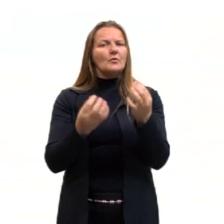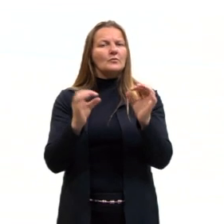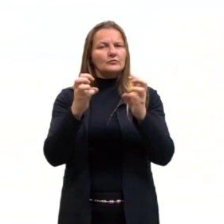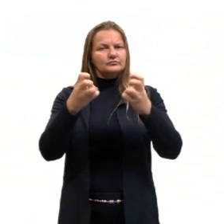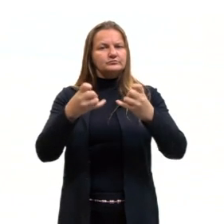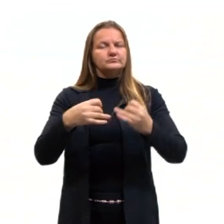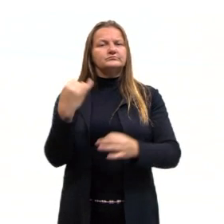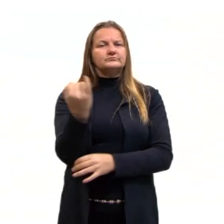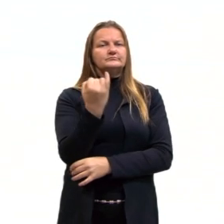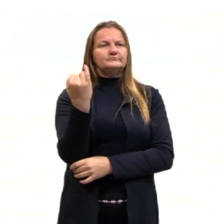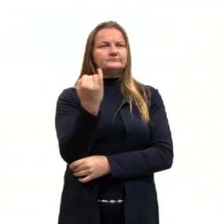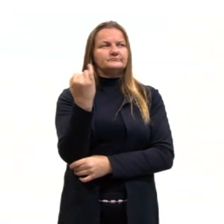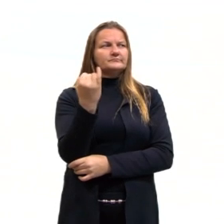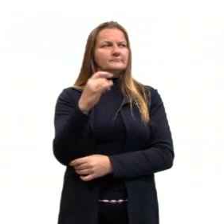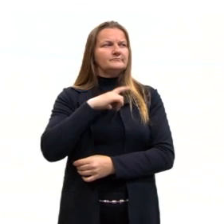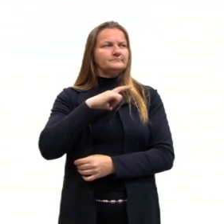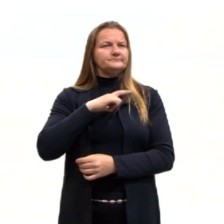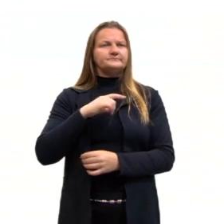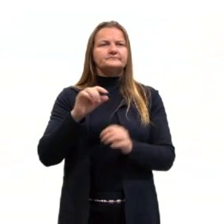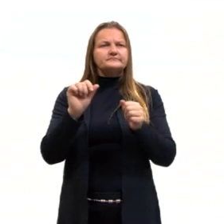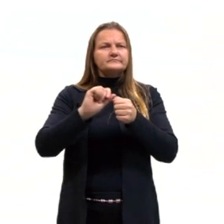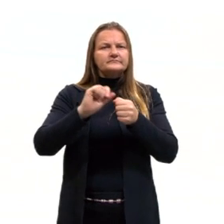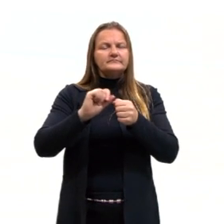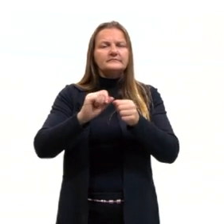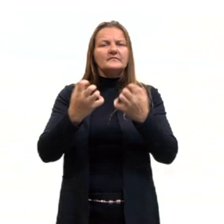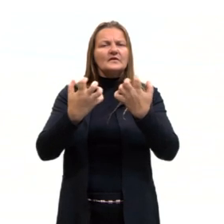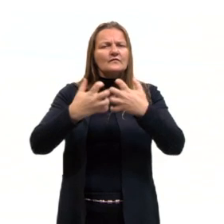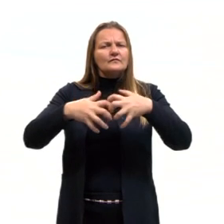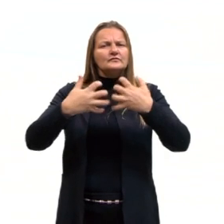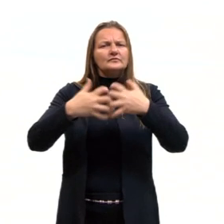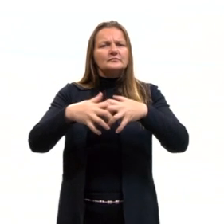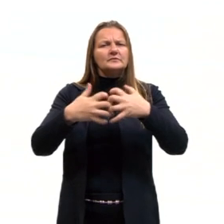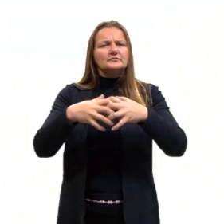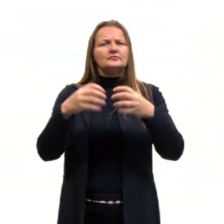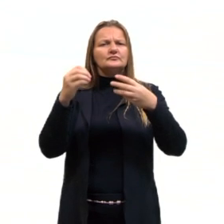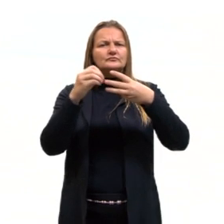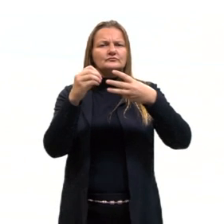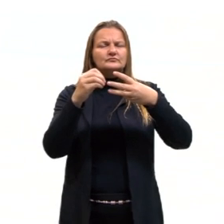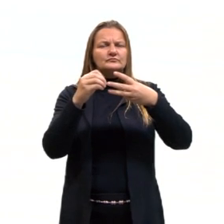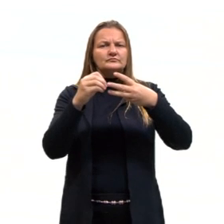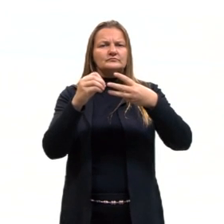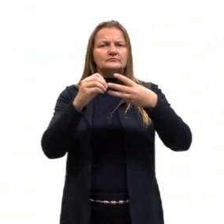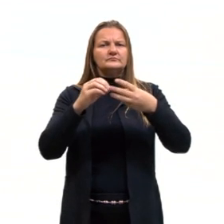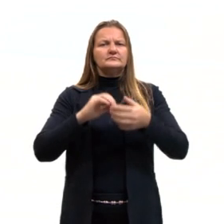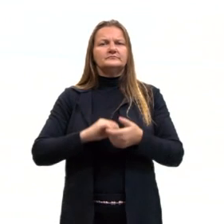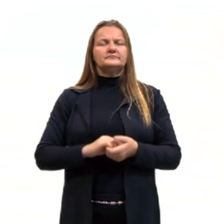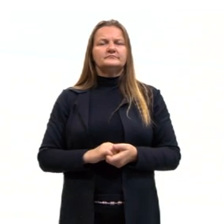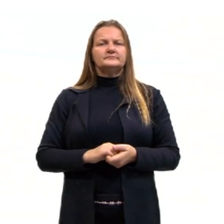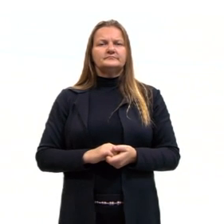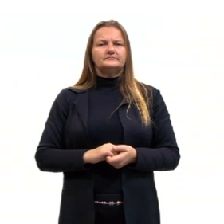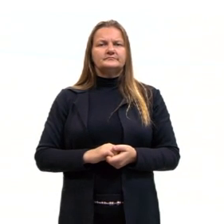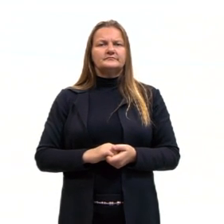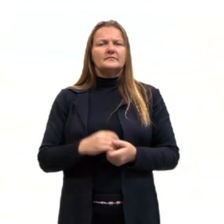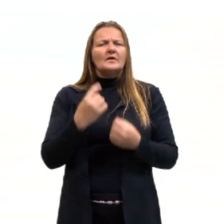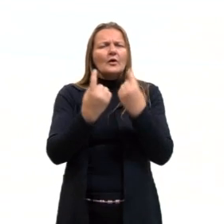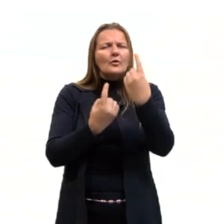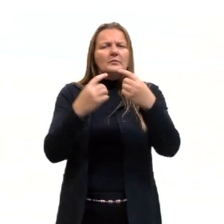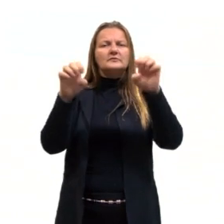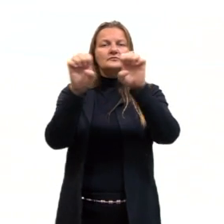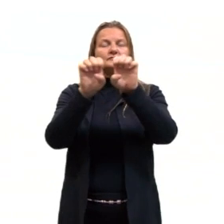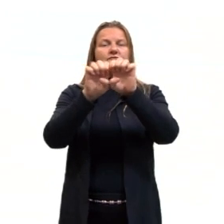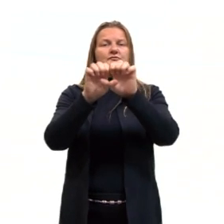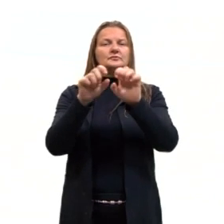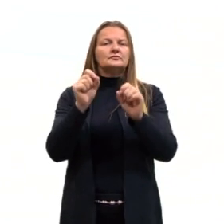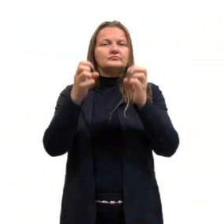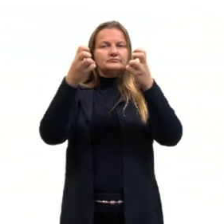são importantíssimas para realizar o funcionamento celular, o funcionamento da célula. Então, algumas estruturas que nós vamos